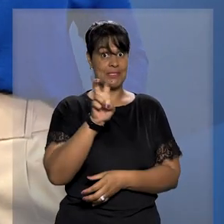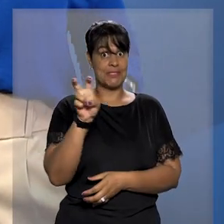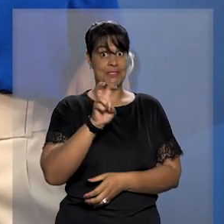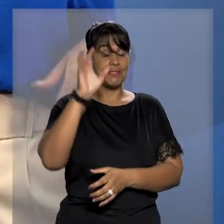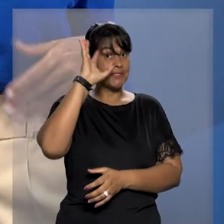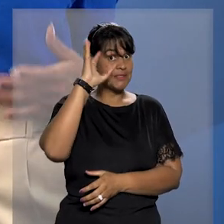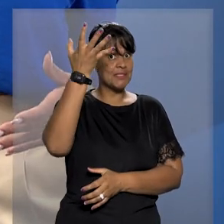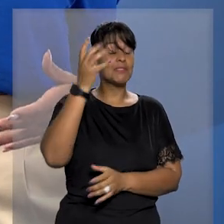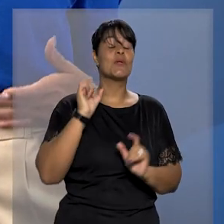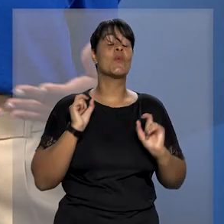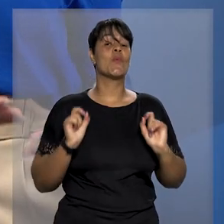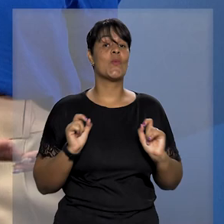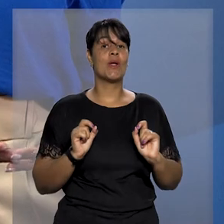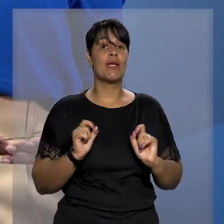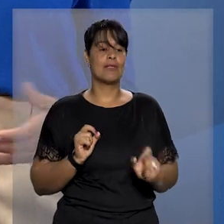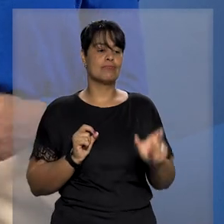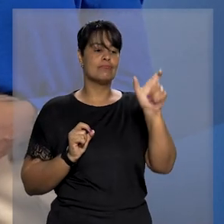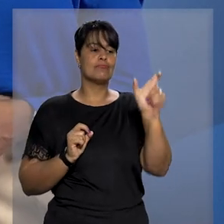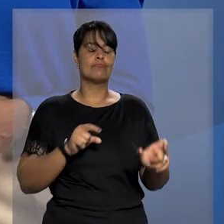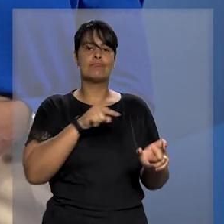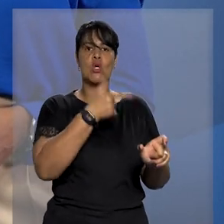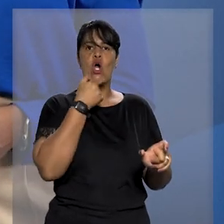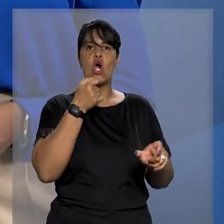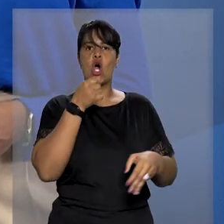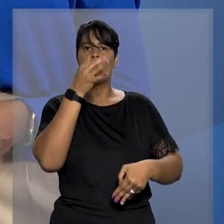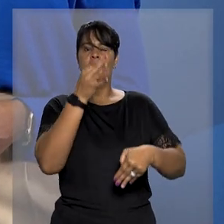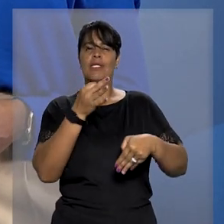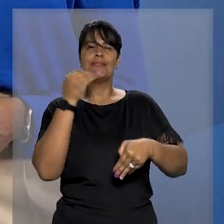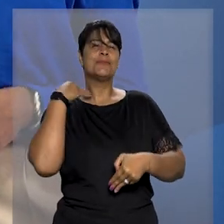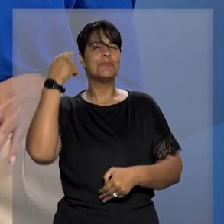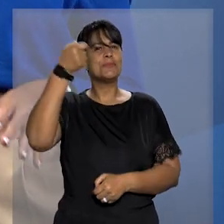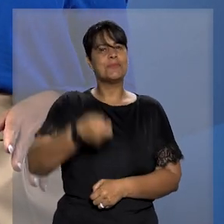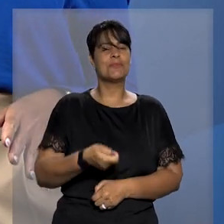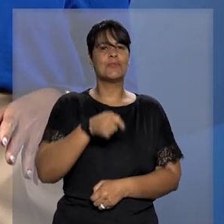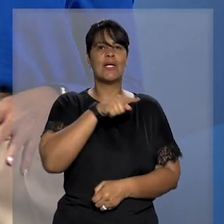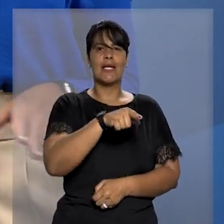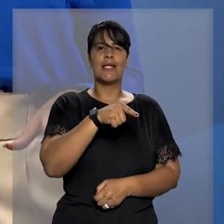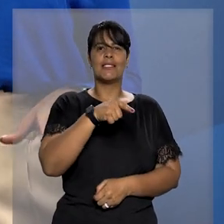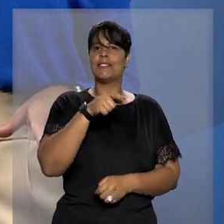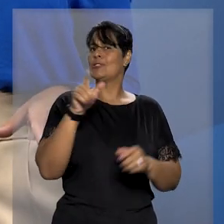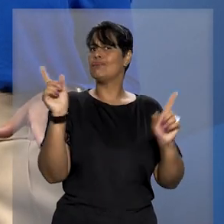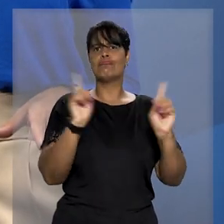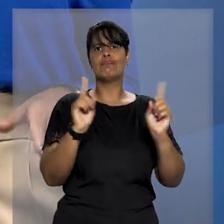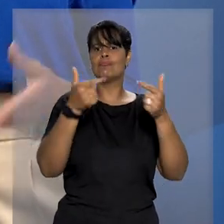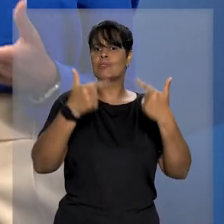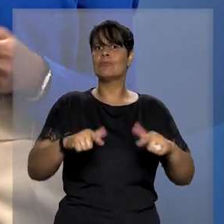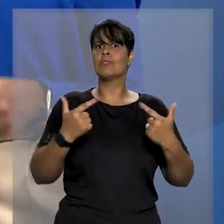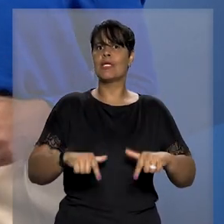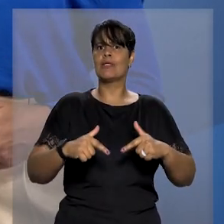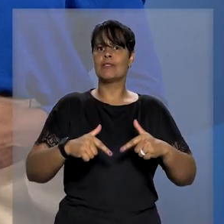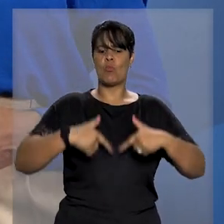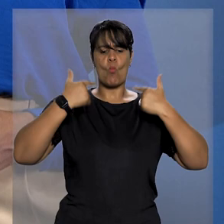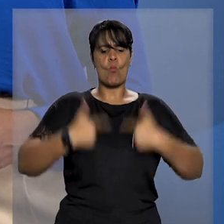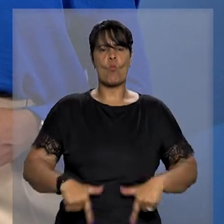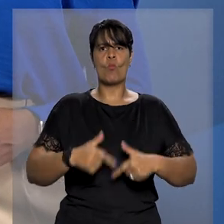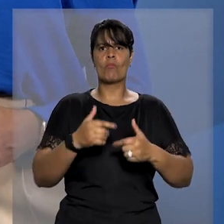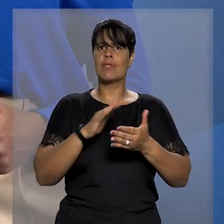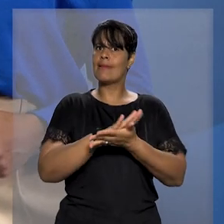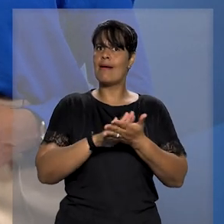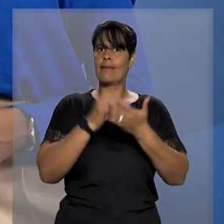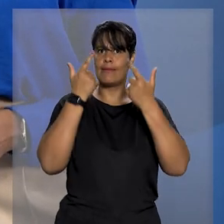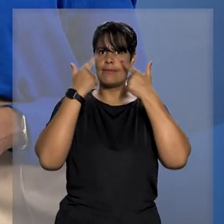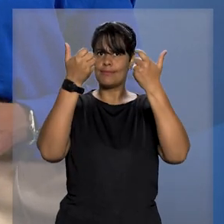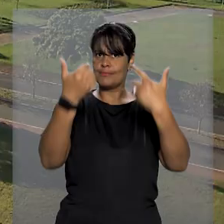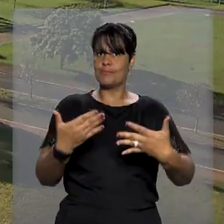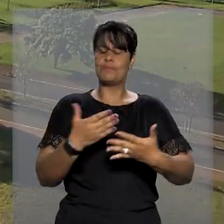concluiu que a firmeza de magistrado para evitar ilegalidades do júri não caracteriza quebra da imparcialidade.